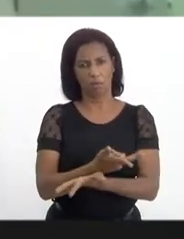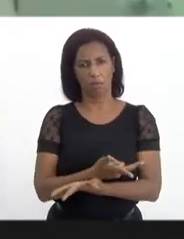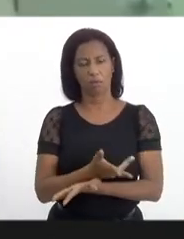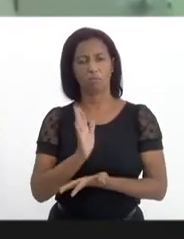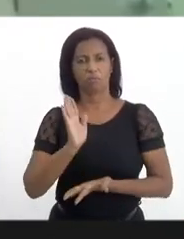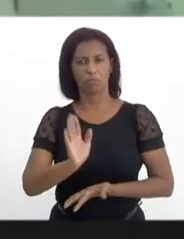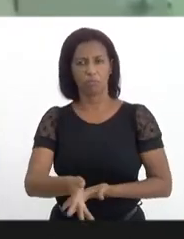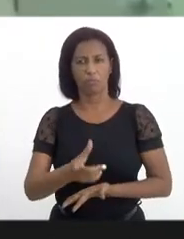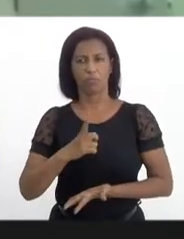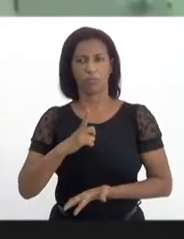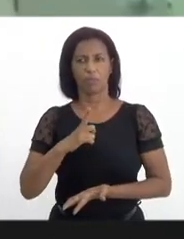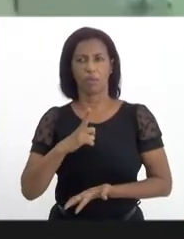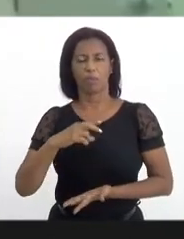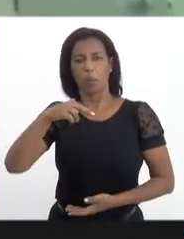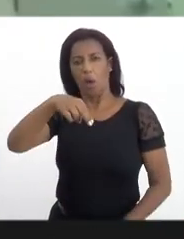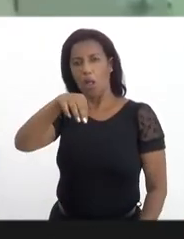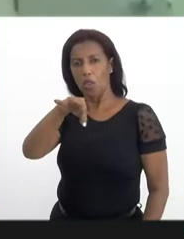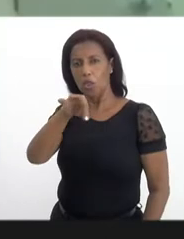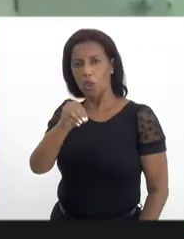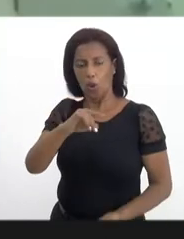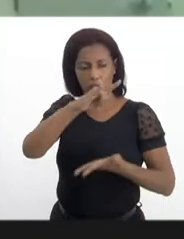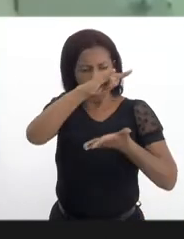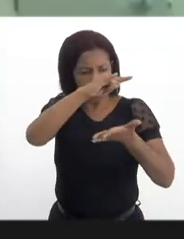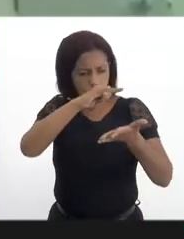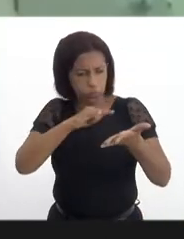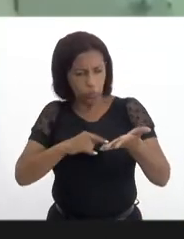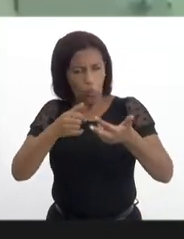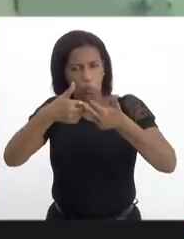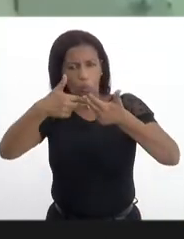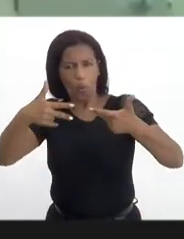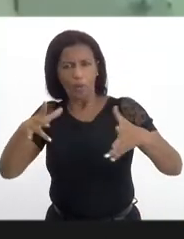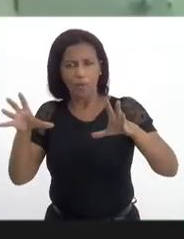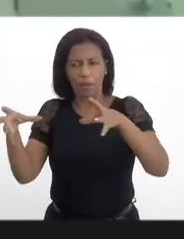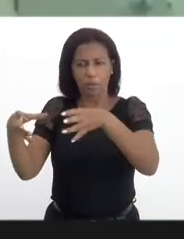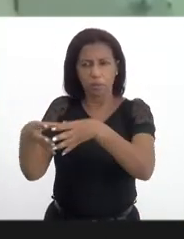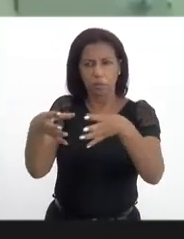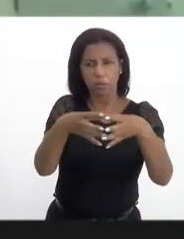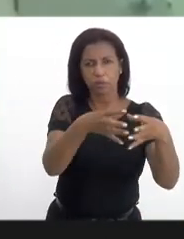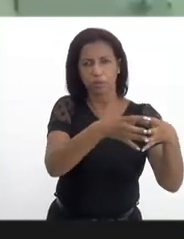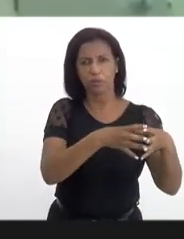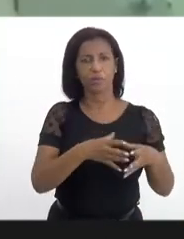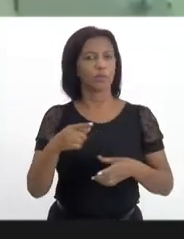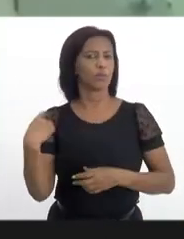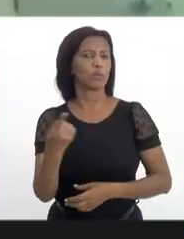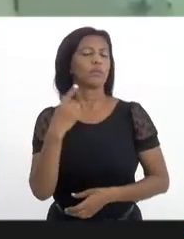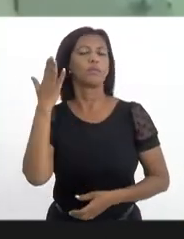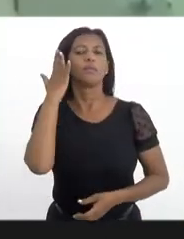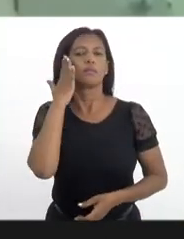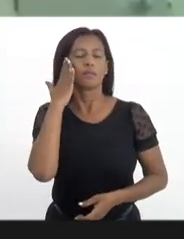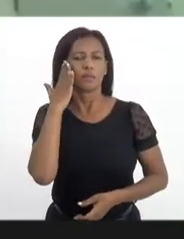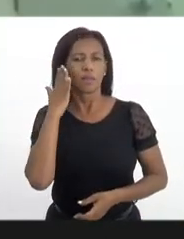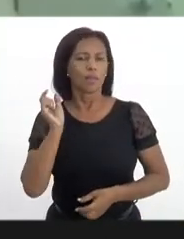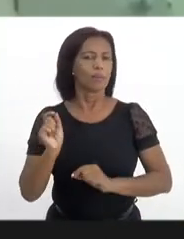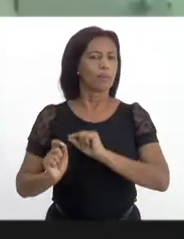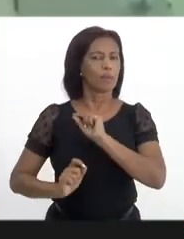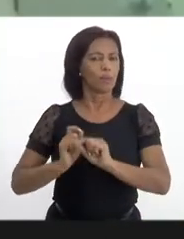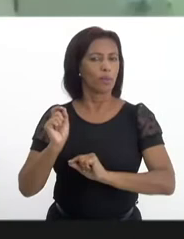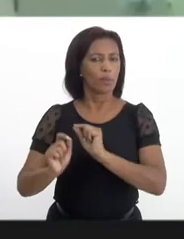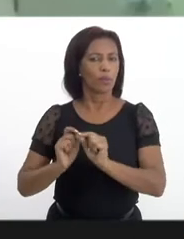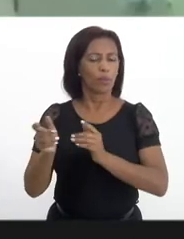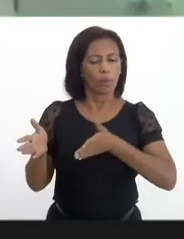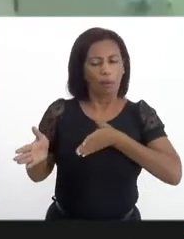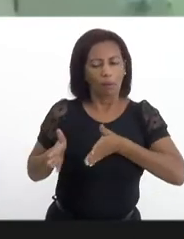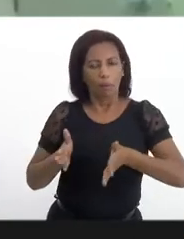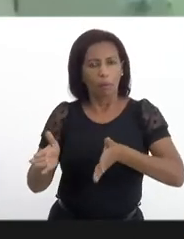a gente montou uma nota técnica qualificando o atendimento das comunidades terapêuticas, nós sabemos que é o